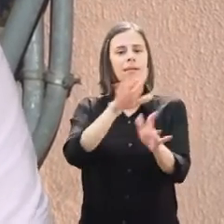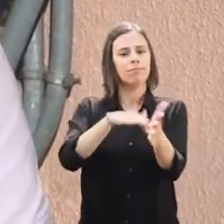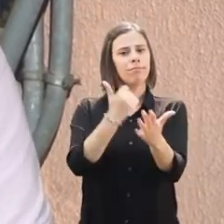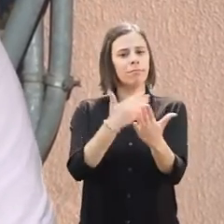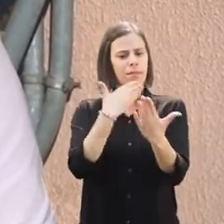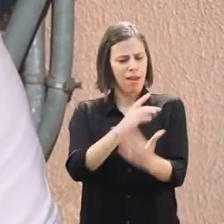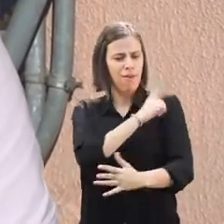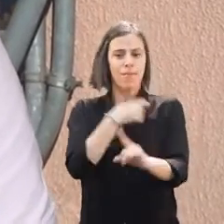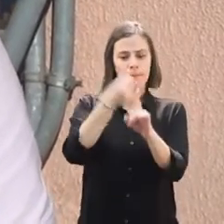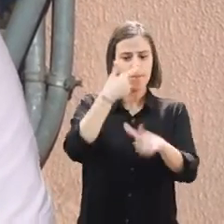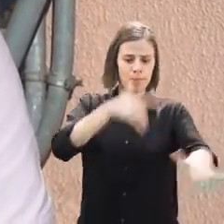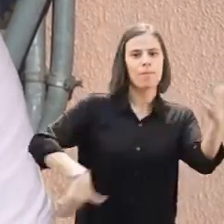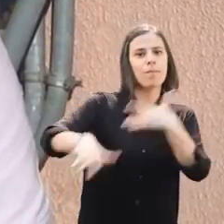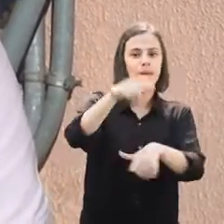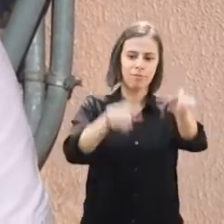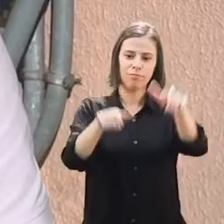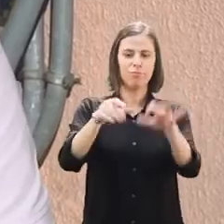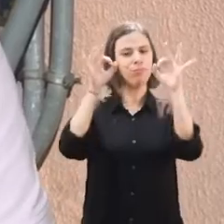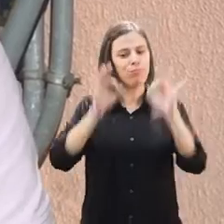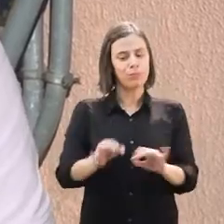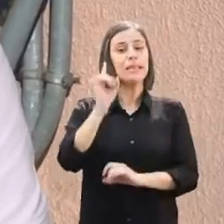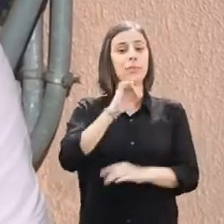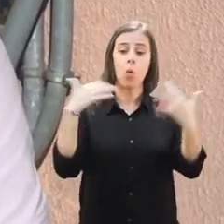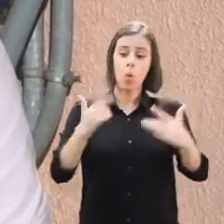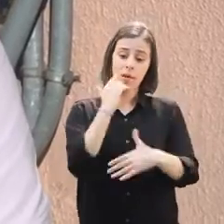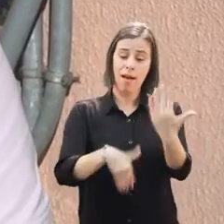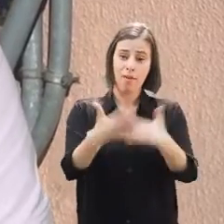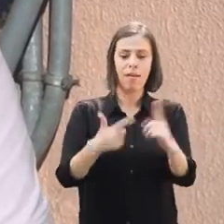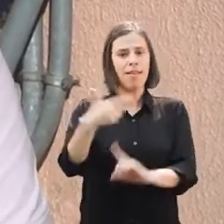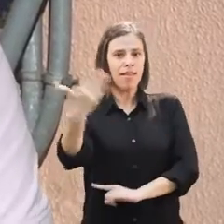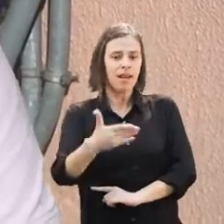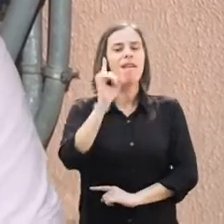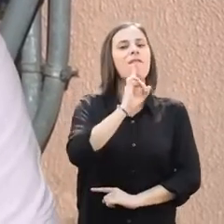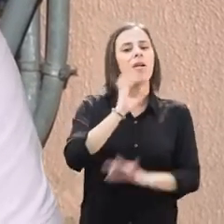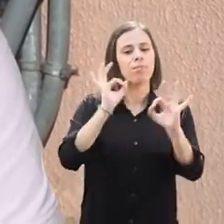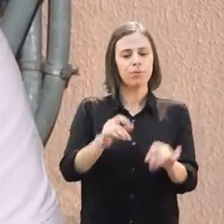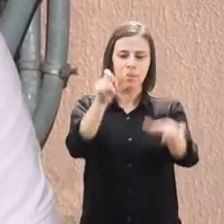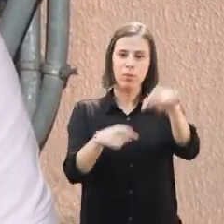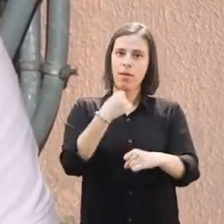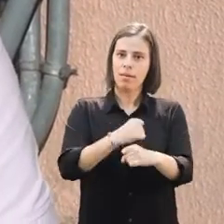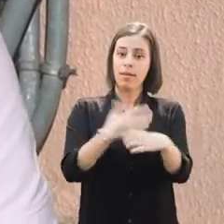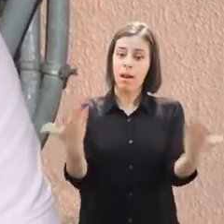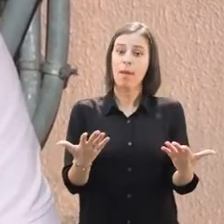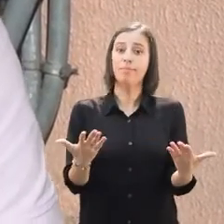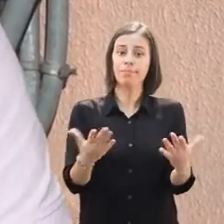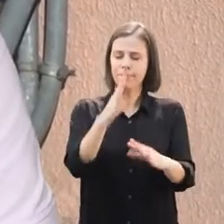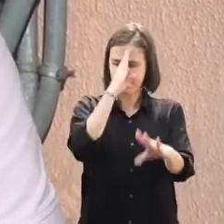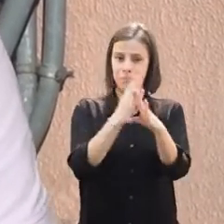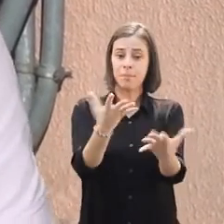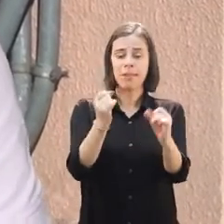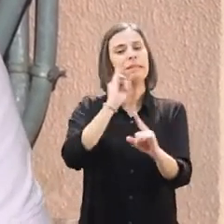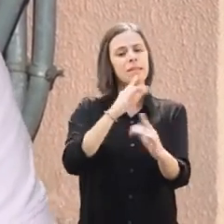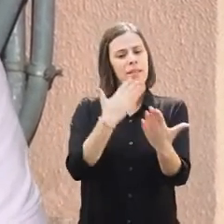àqueles que sempre deram força à luta dos trabalhadores. Momento importante para avançar nos direitos e valorizar os trabalhadores. Momento